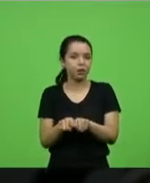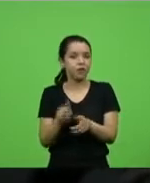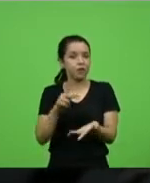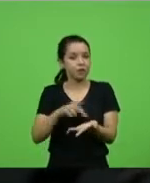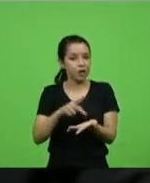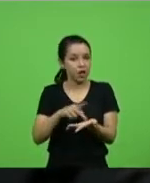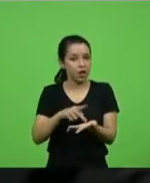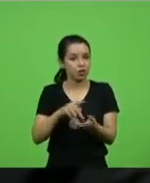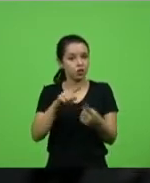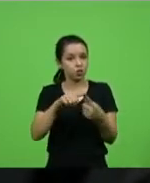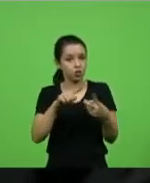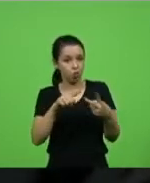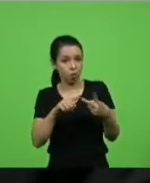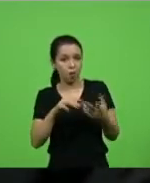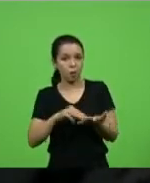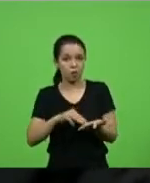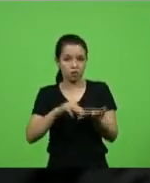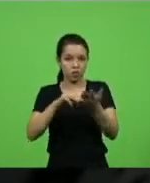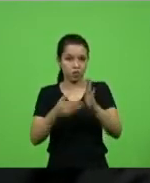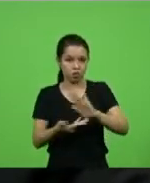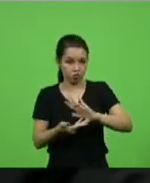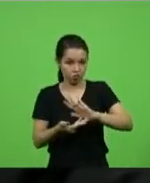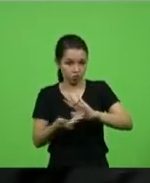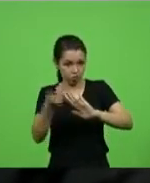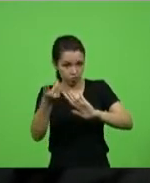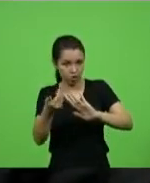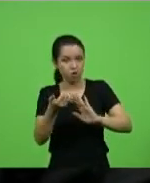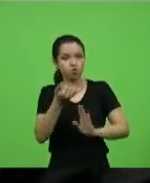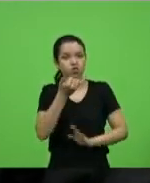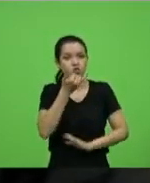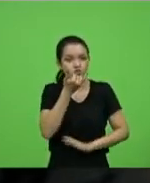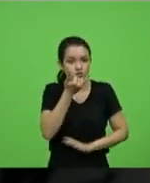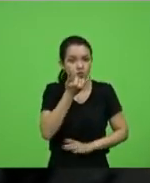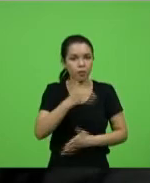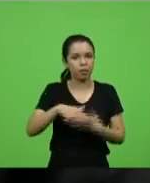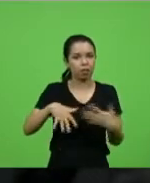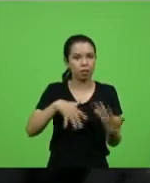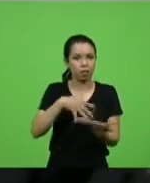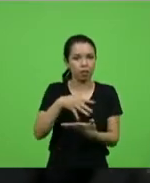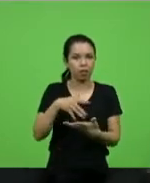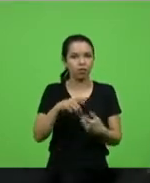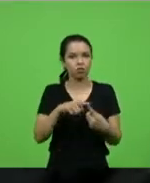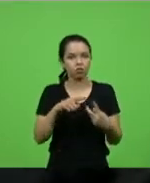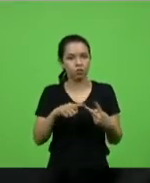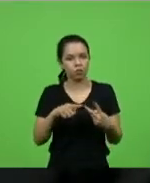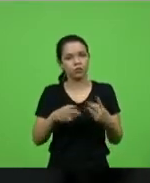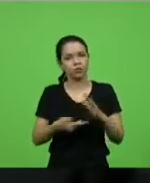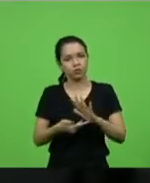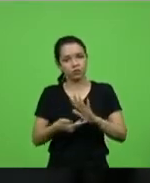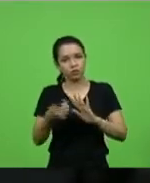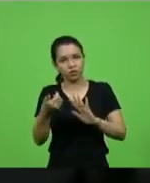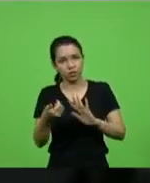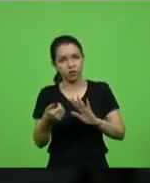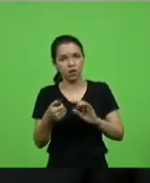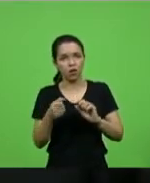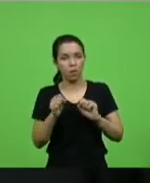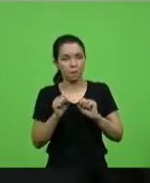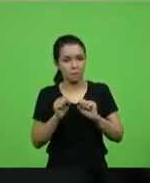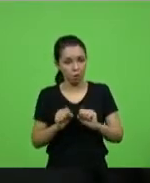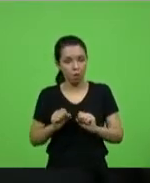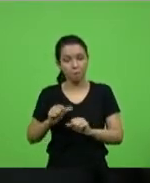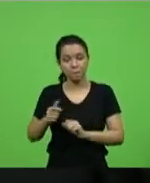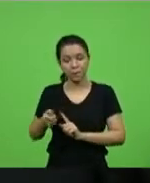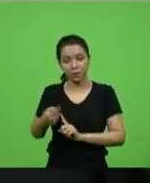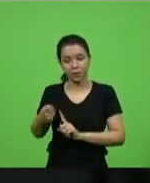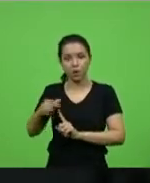duas moções, eu peço a Vênia da presidência e desculpa pelo transtorno, essas duas moções para que eu possa alterar. E se